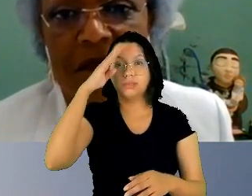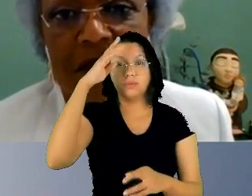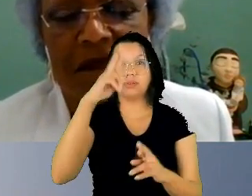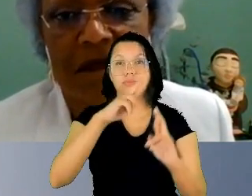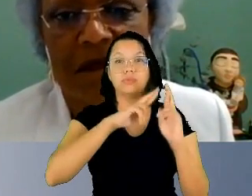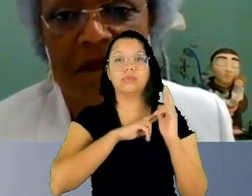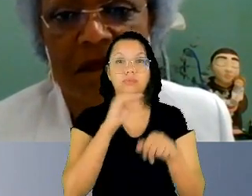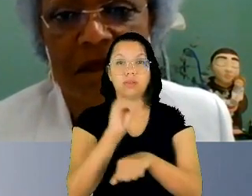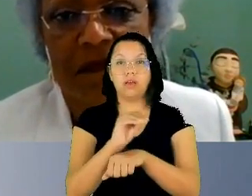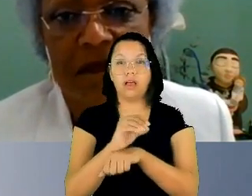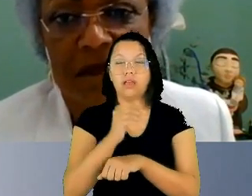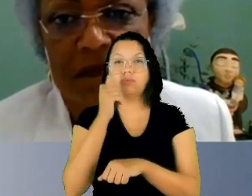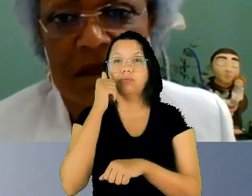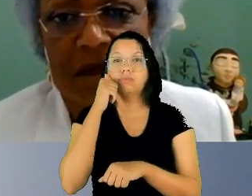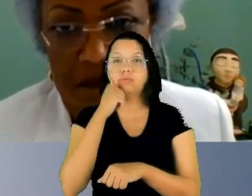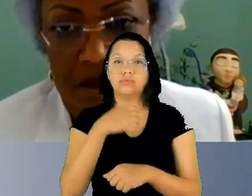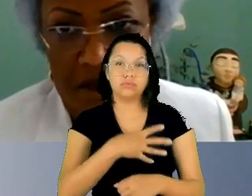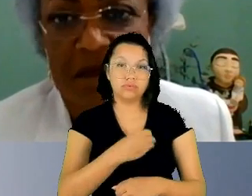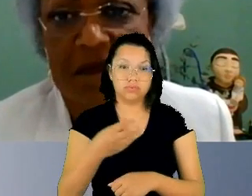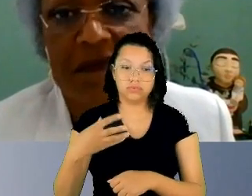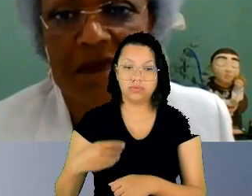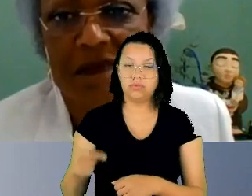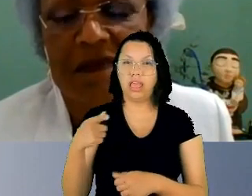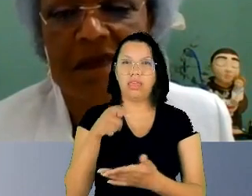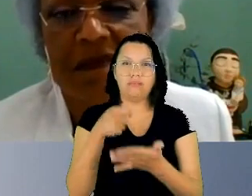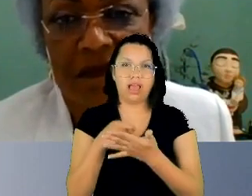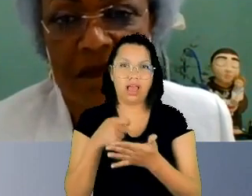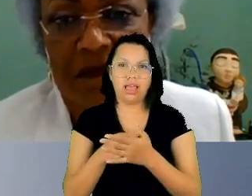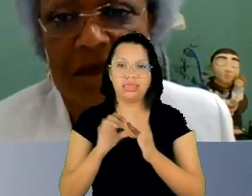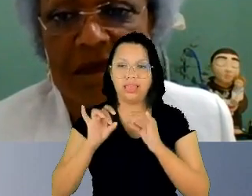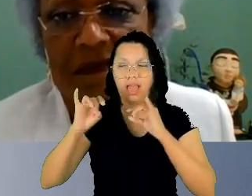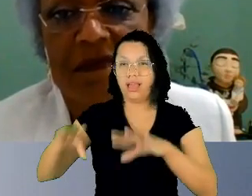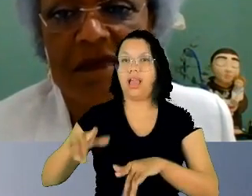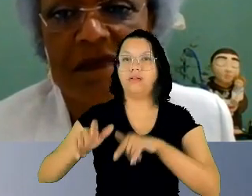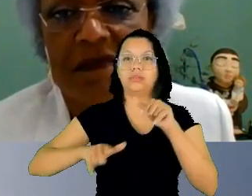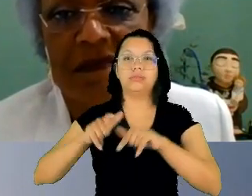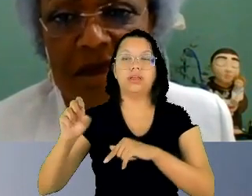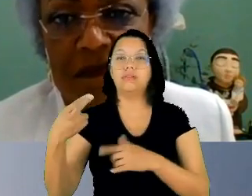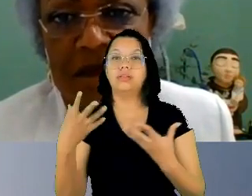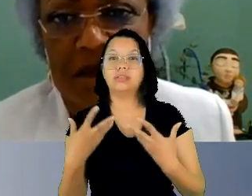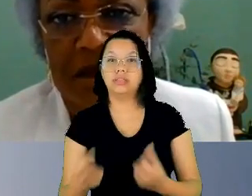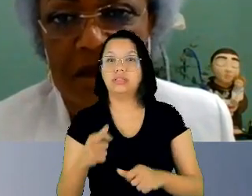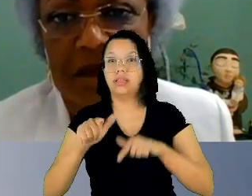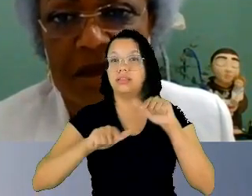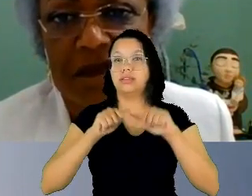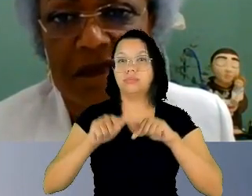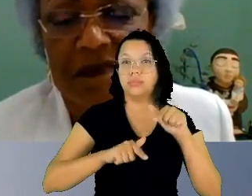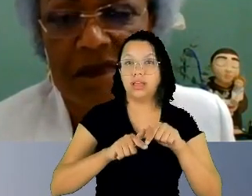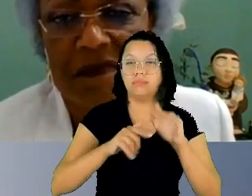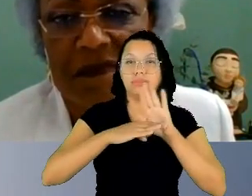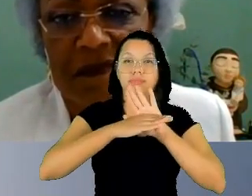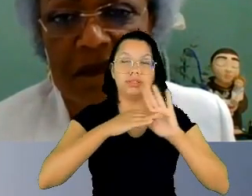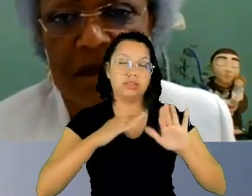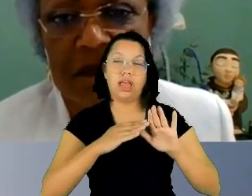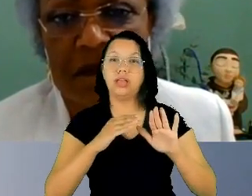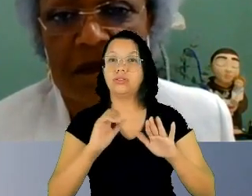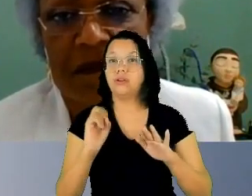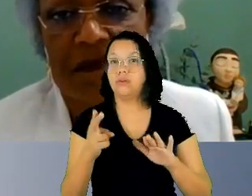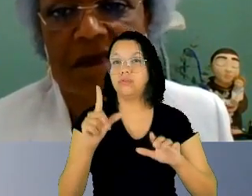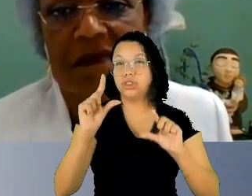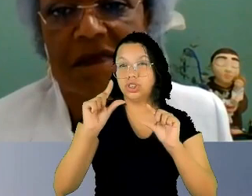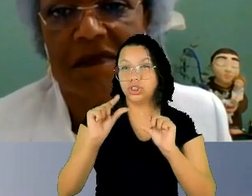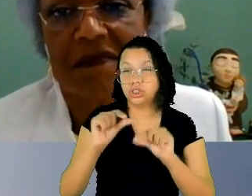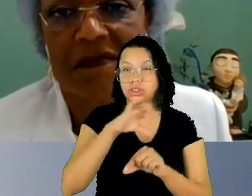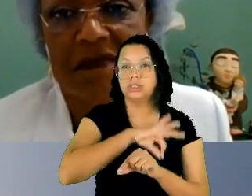ou a aceitar empregos em tempo parcial com jornadas flexíveis ou de baixa remuneração ou ainda decisões